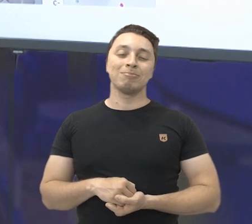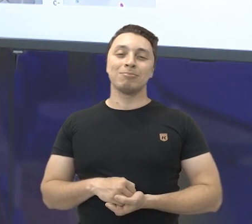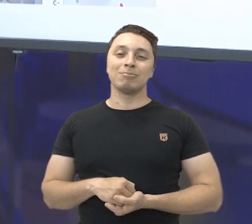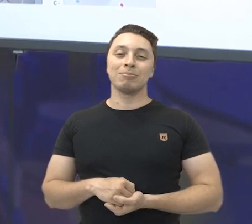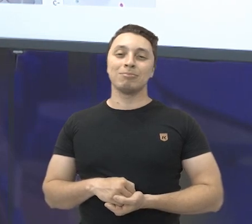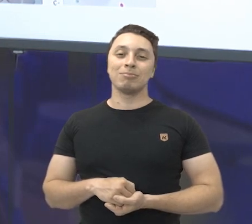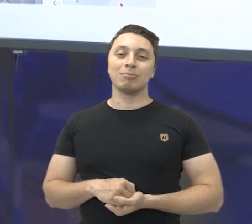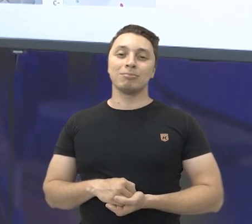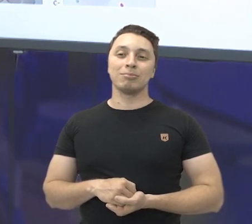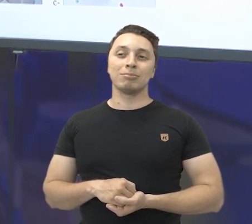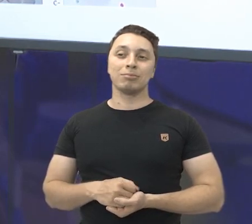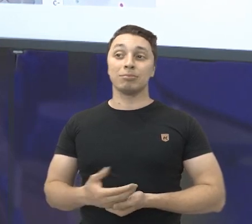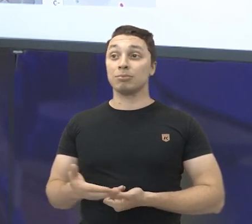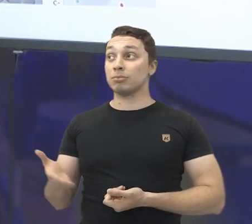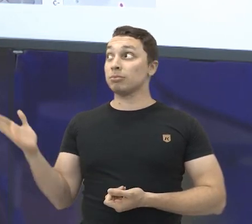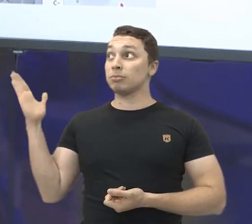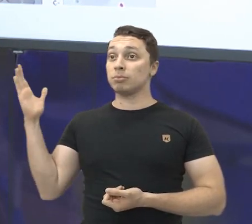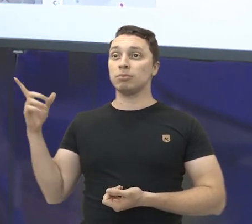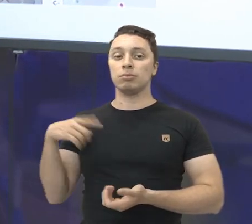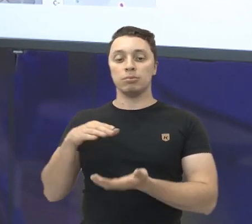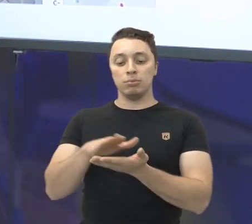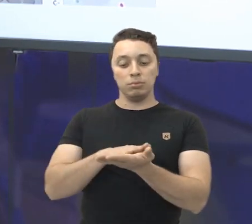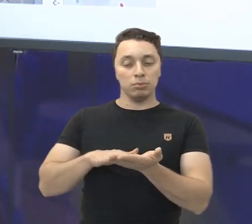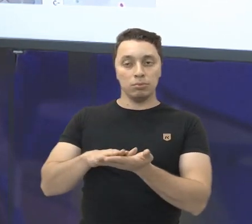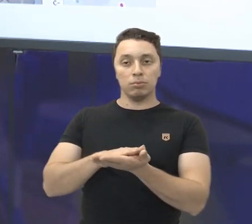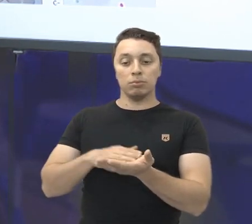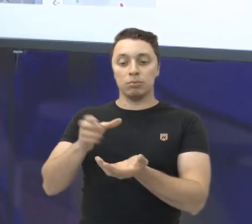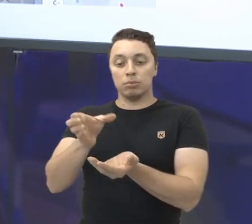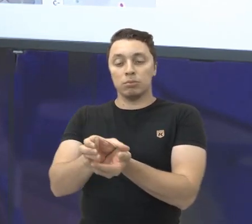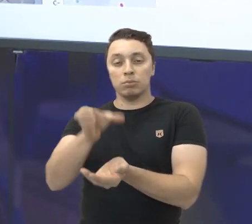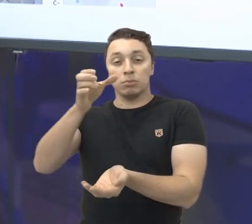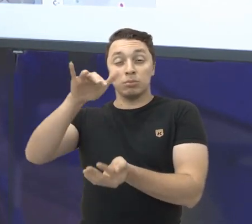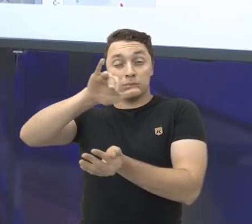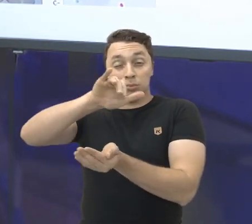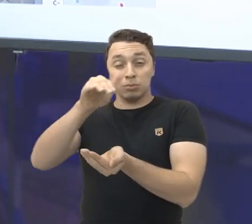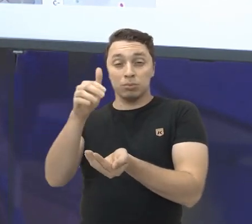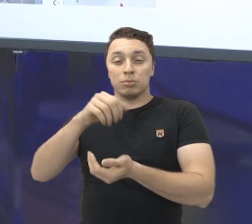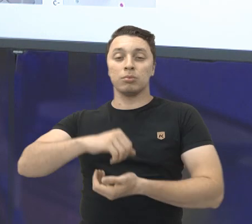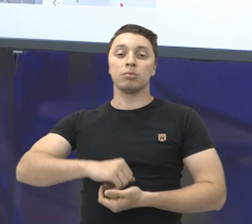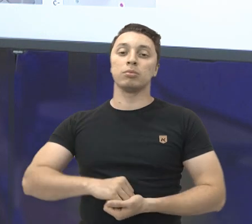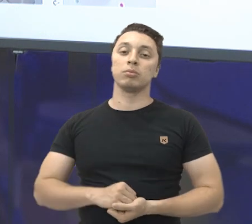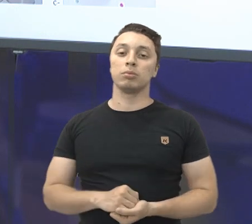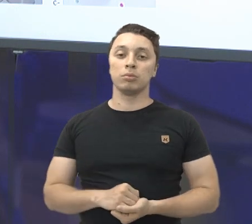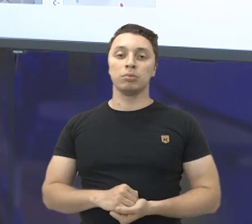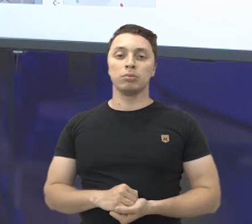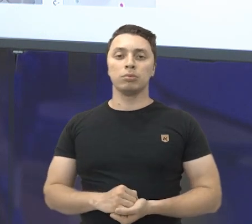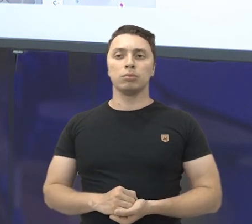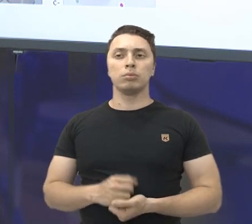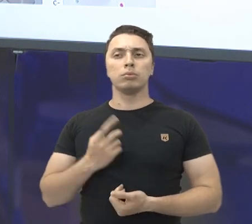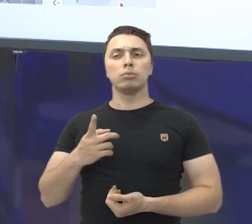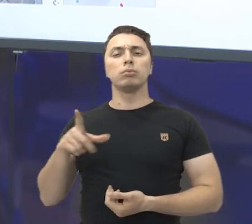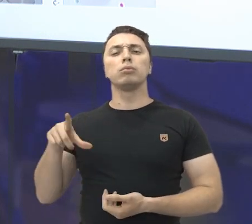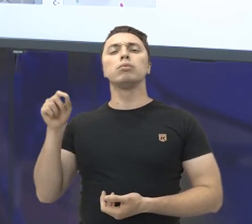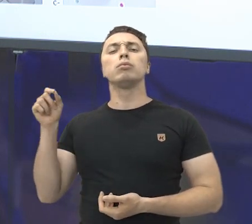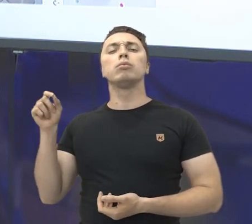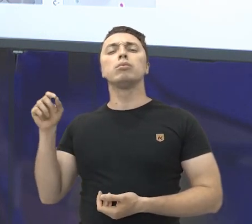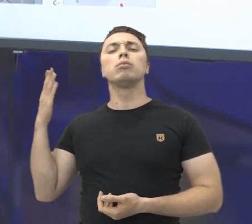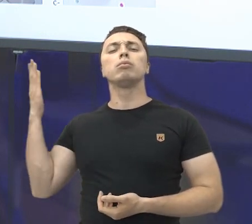Essa é a planificação do cilindro. A figura que corresponde a essa planificação é qual?